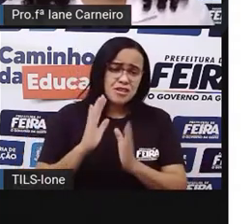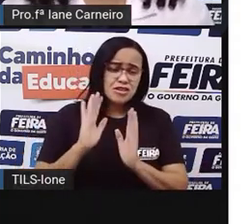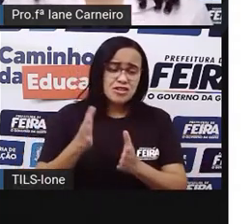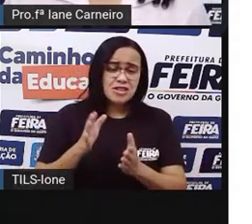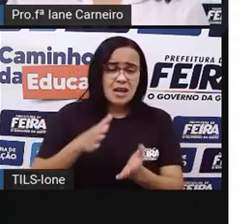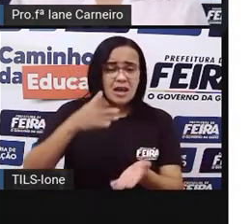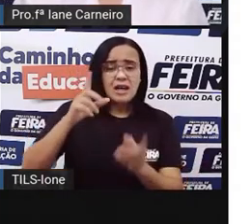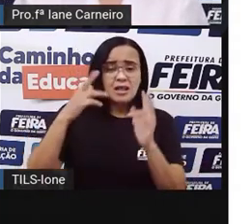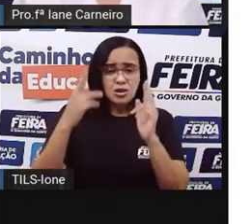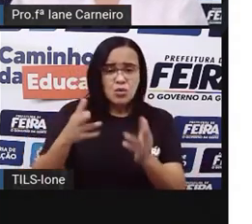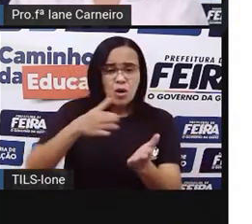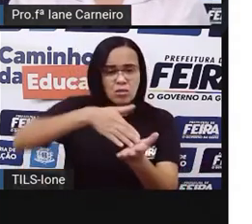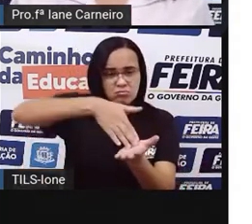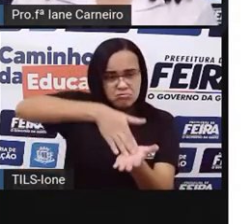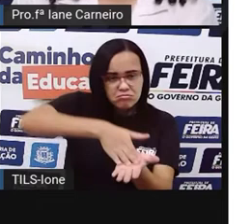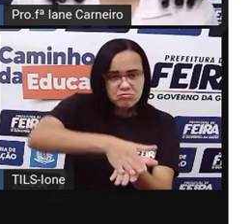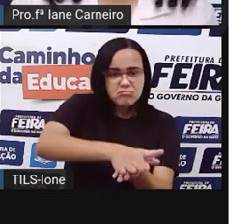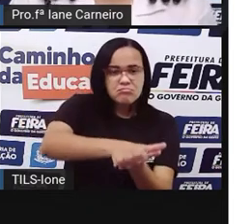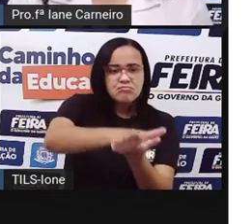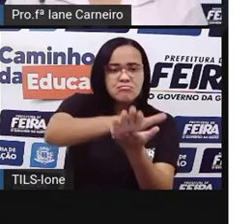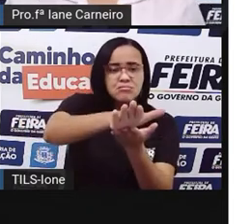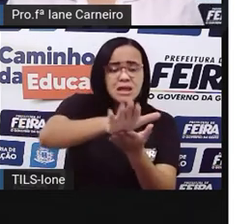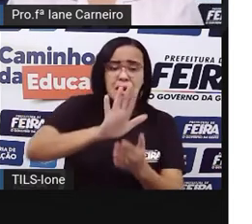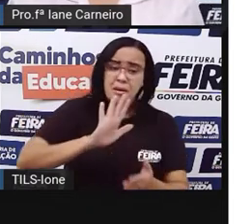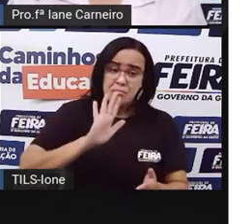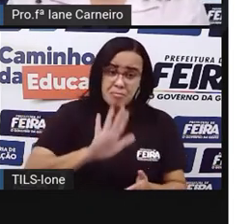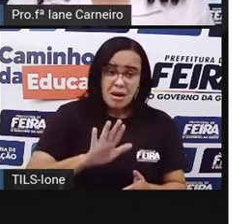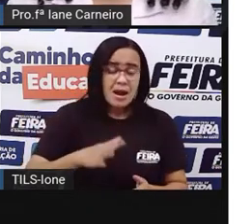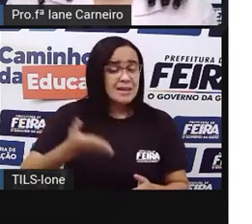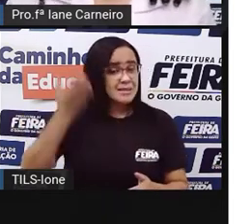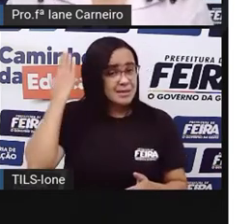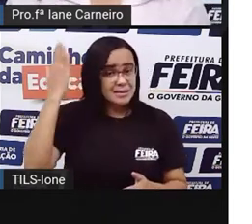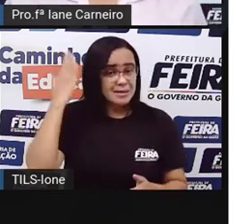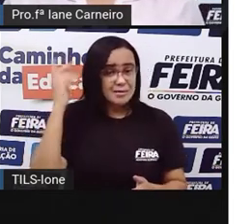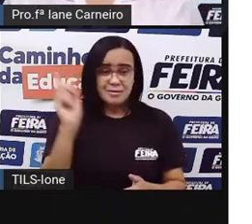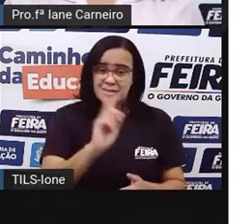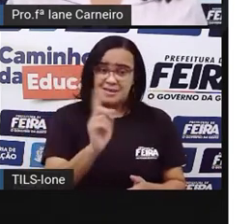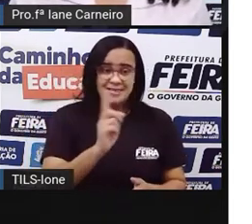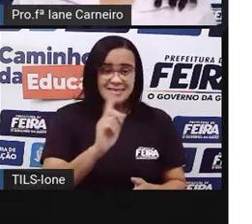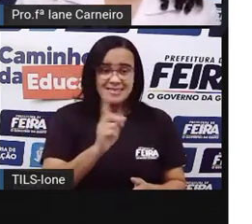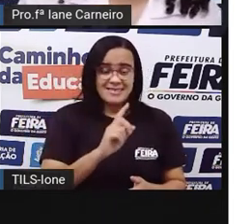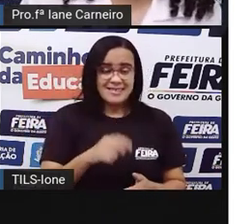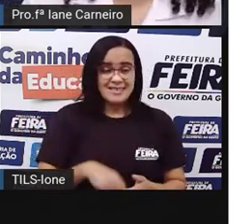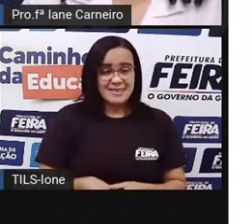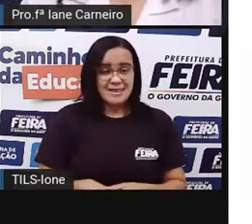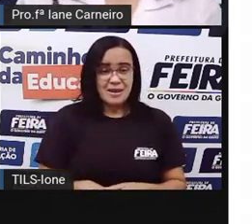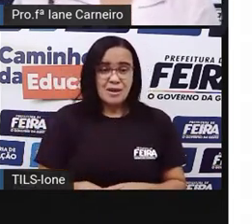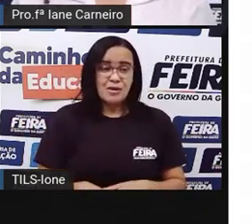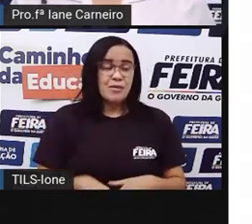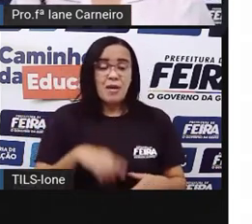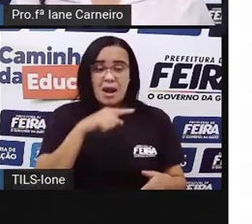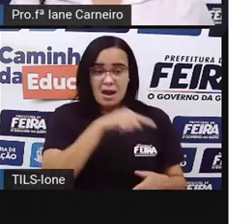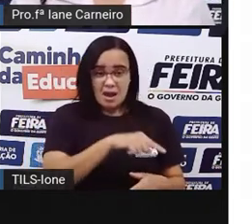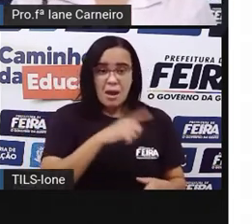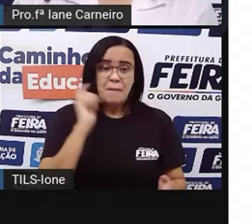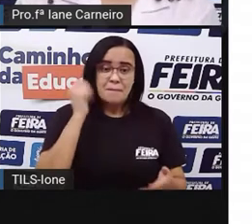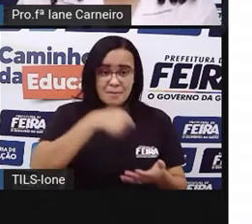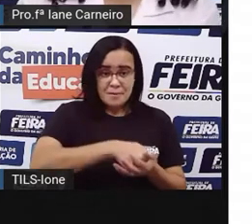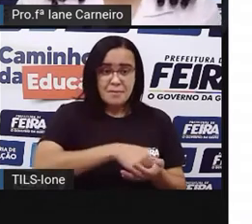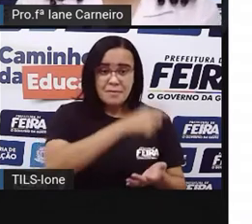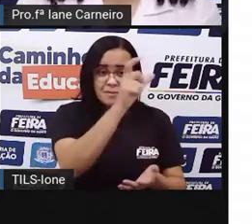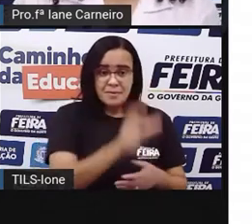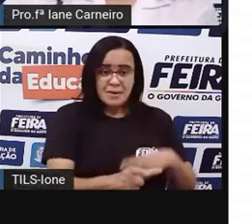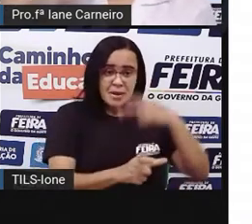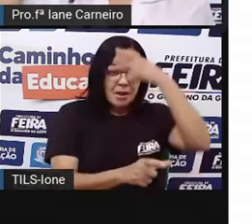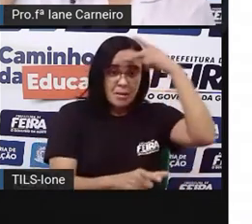mão, né? Então, o aniversariante, a pessoa que ia fazer a festa, contratava um calígrafo, e aí ele era